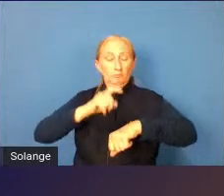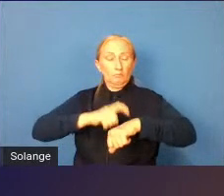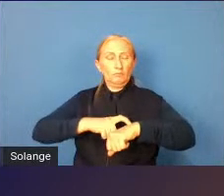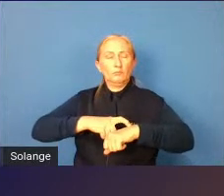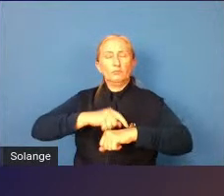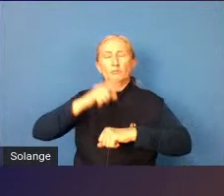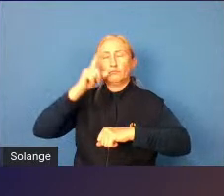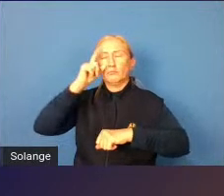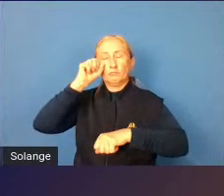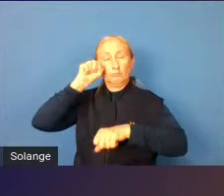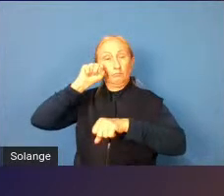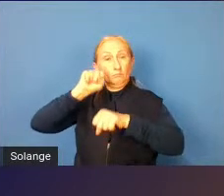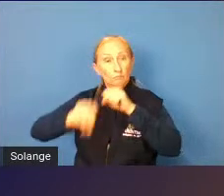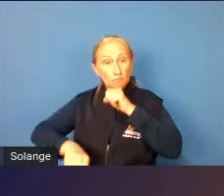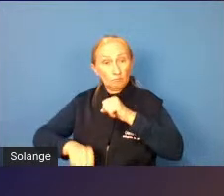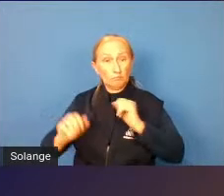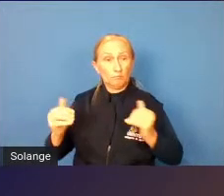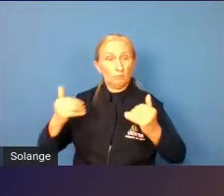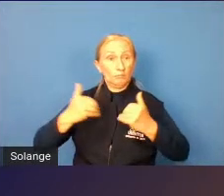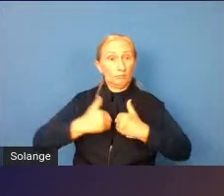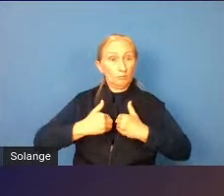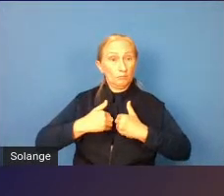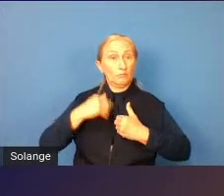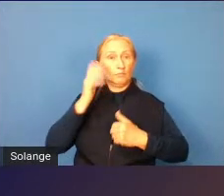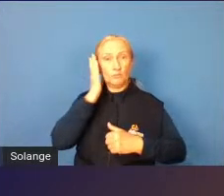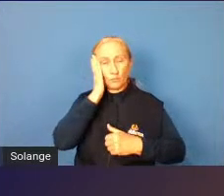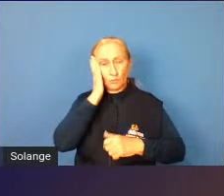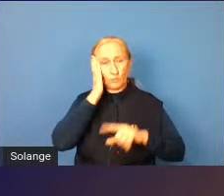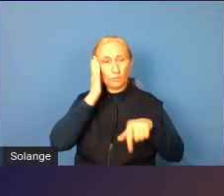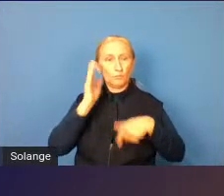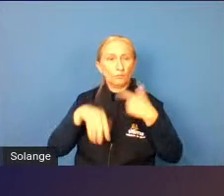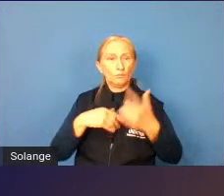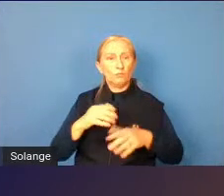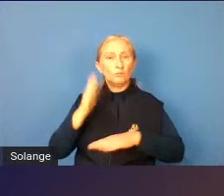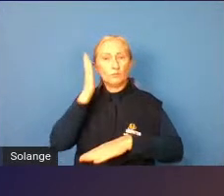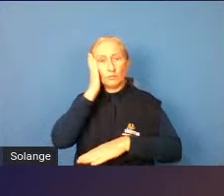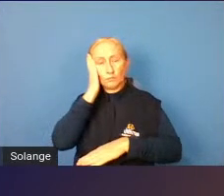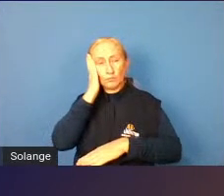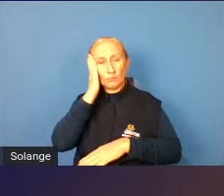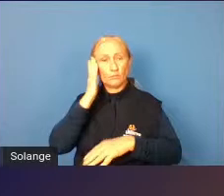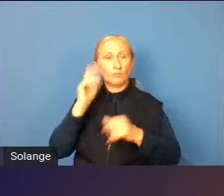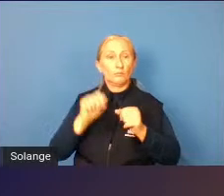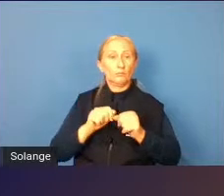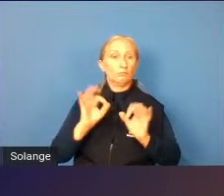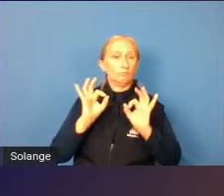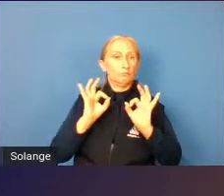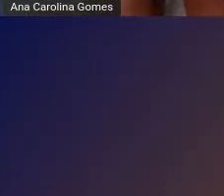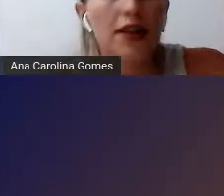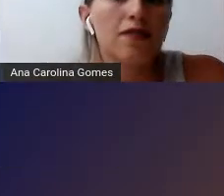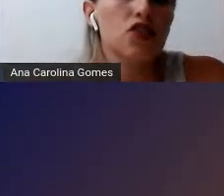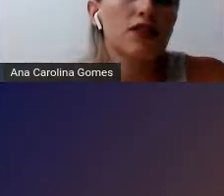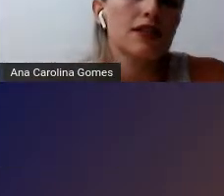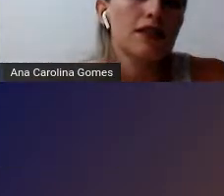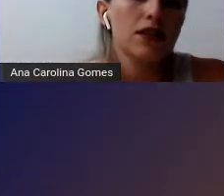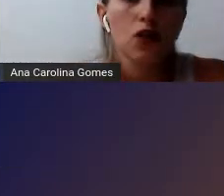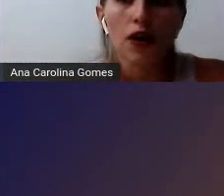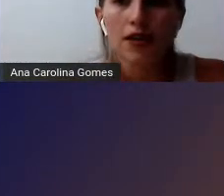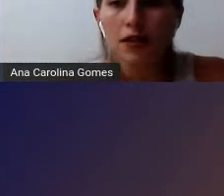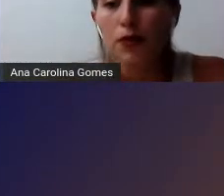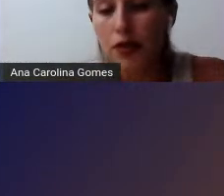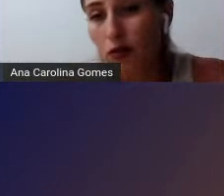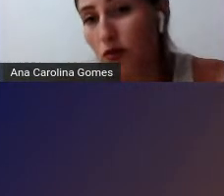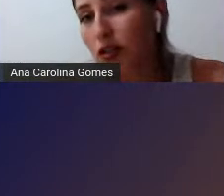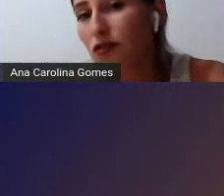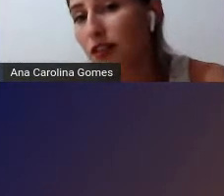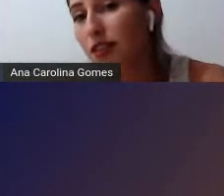o autista leva para dormir depois que ele deita na cama a eficiência do sono então antes ele acordava de três em três